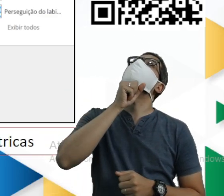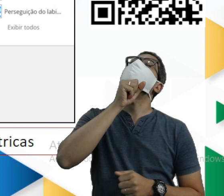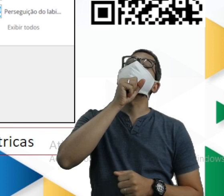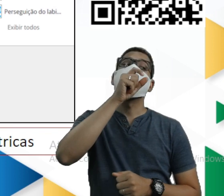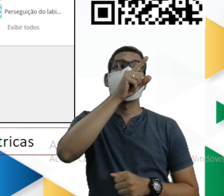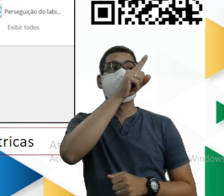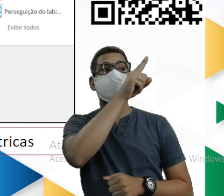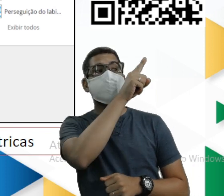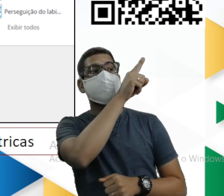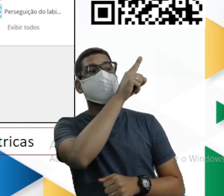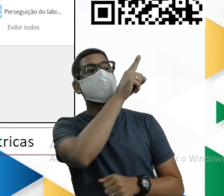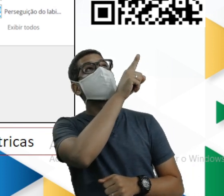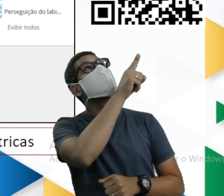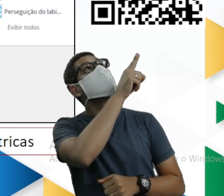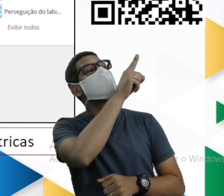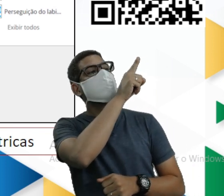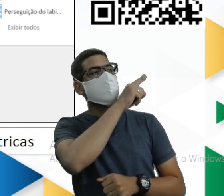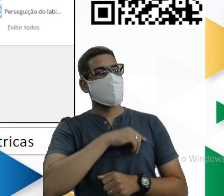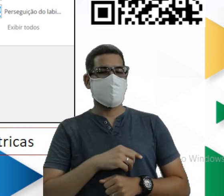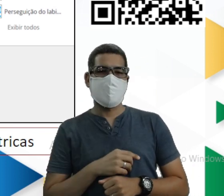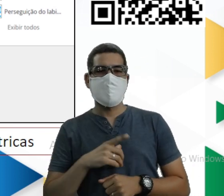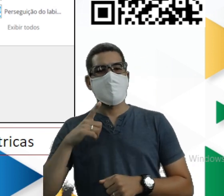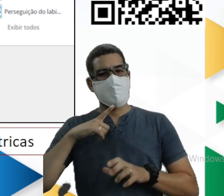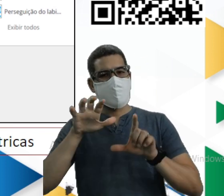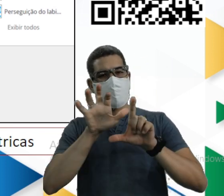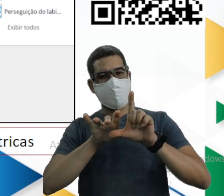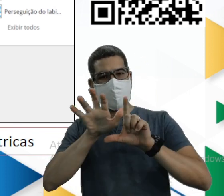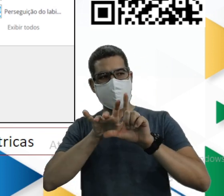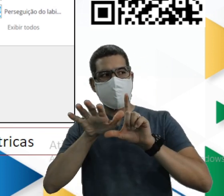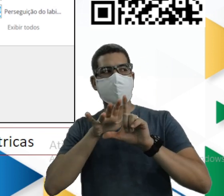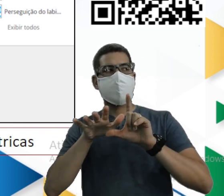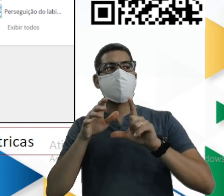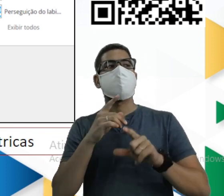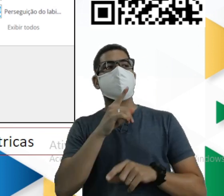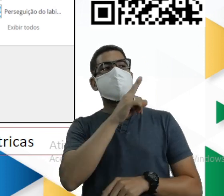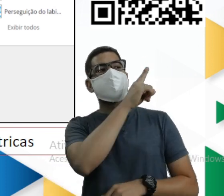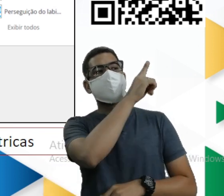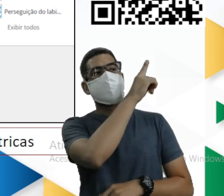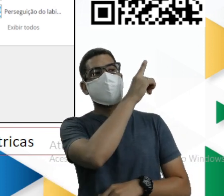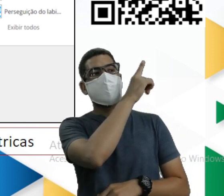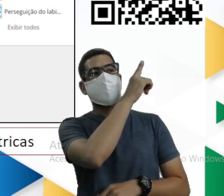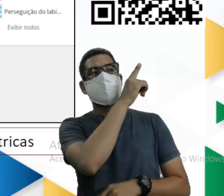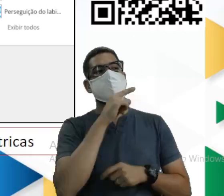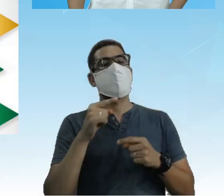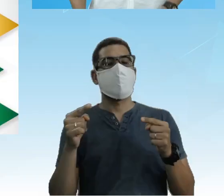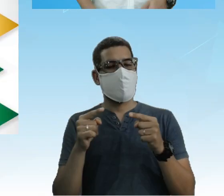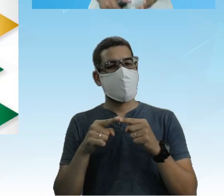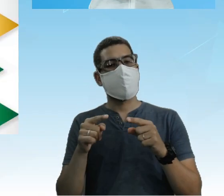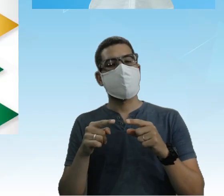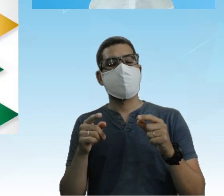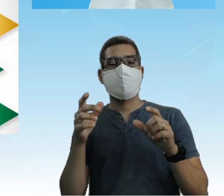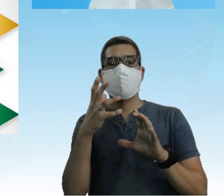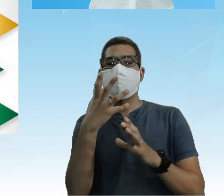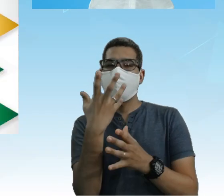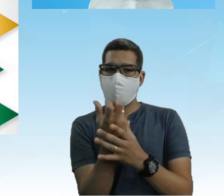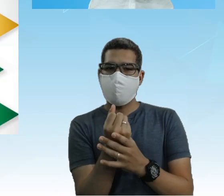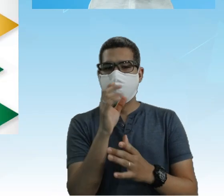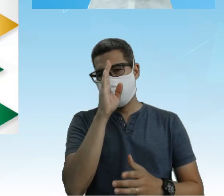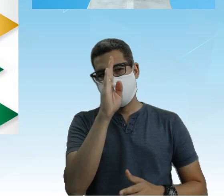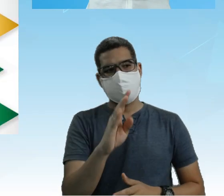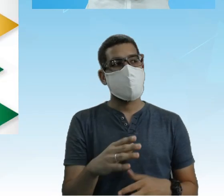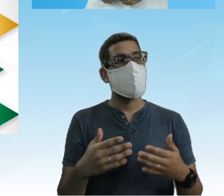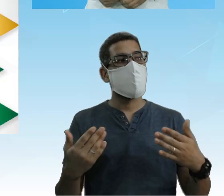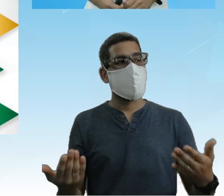cabeça aí Do bonitão O Robson O quadradinho preto e branco Que você está vendo aí, tá? Ou então vai aí embaixo